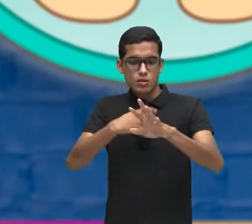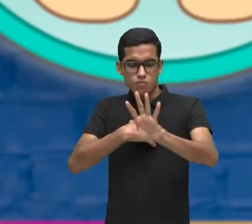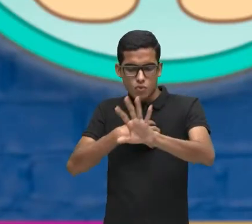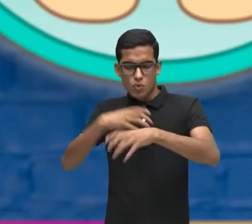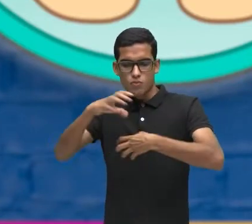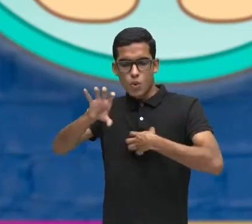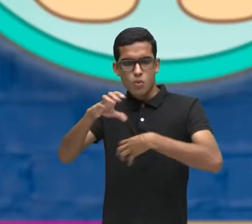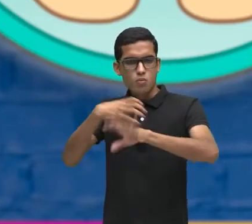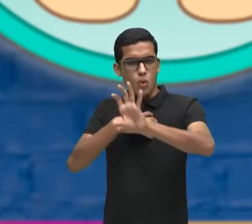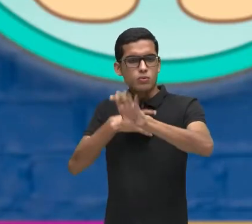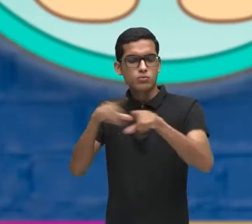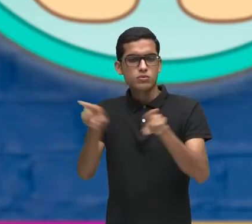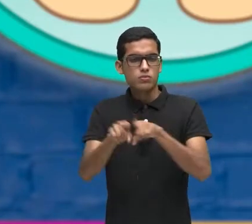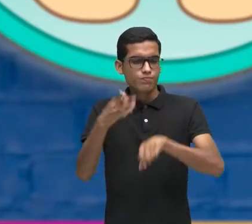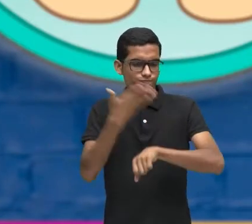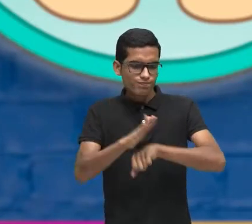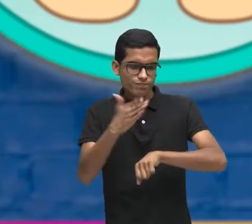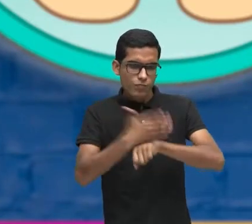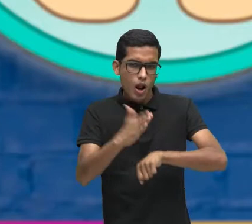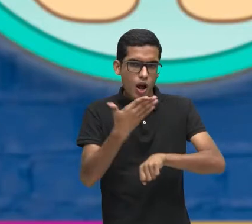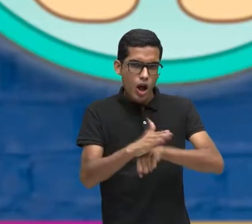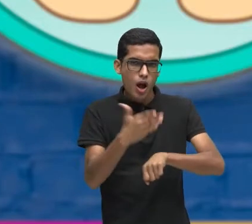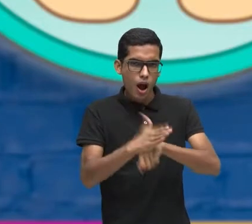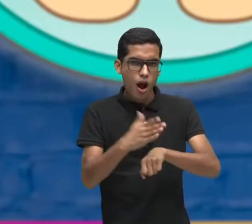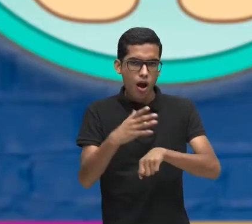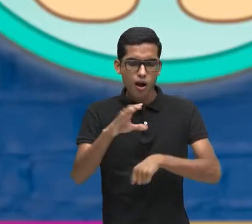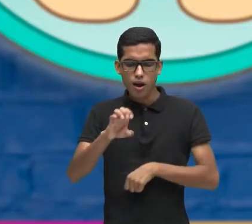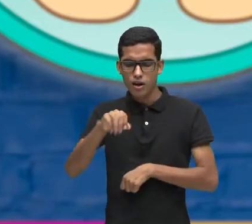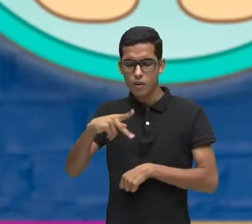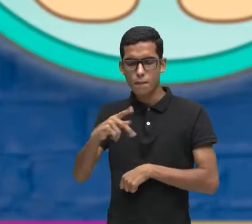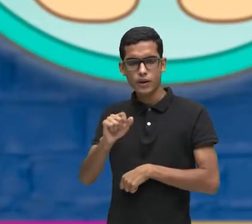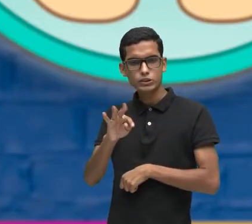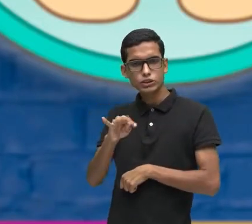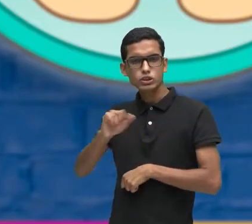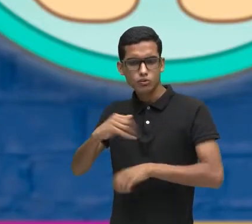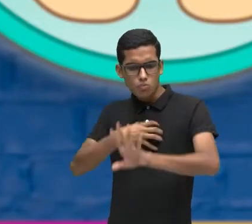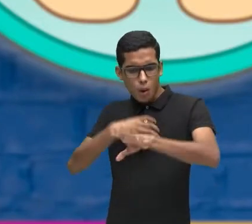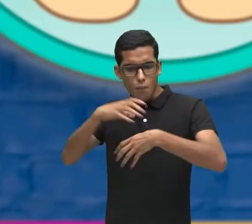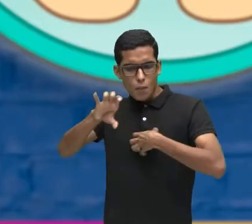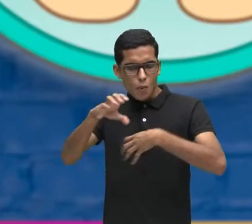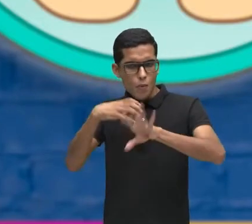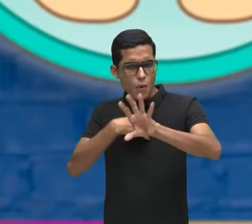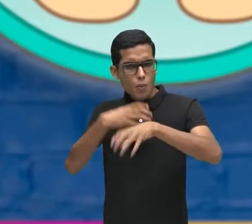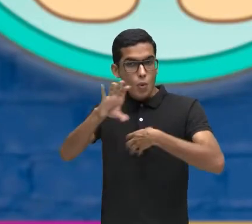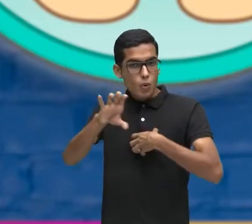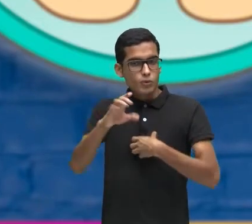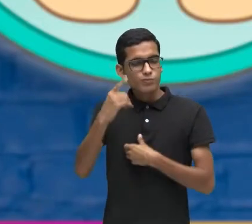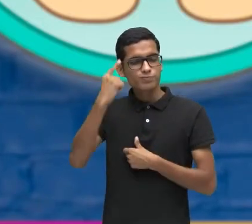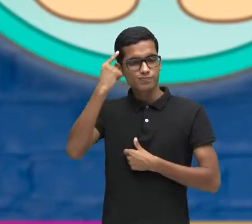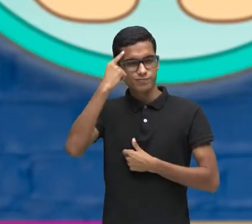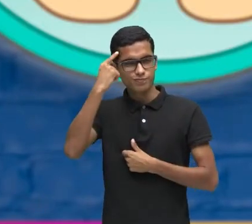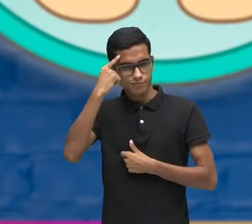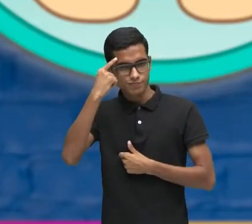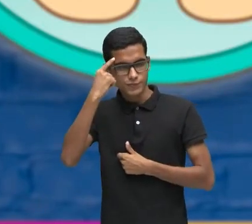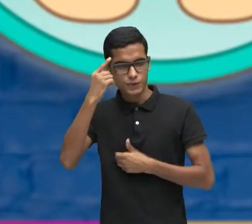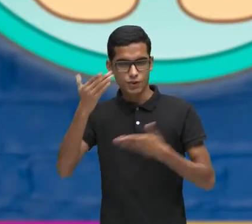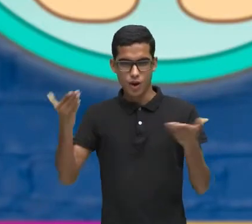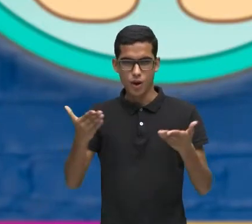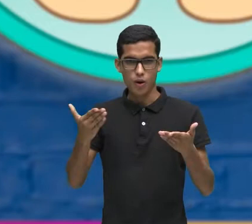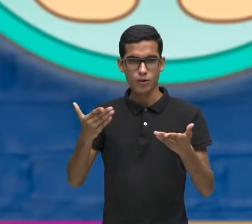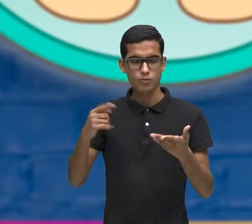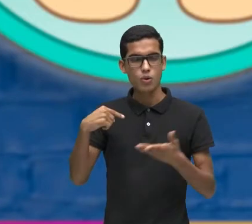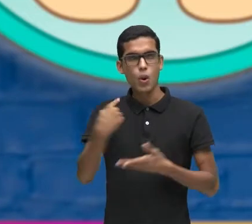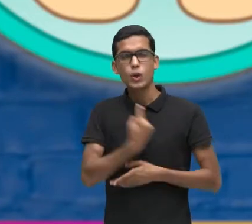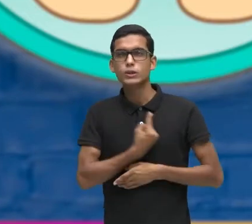colocar em prática A nossa Empatia Pensando nisso Nós Vamos Colocar em